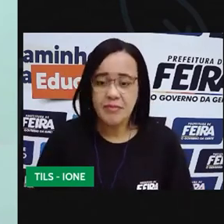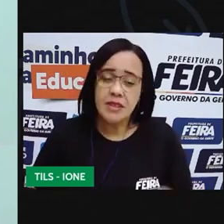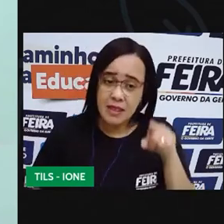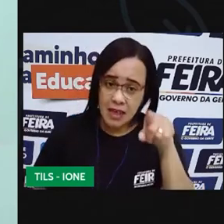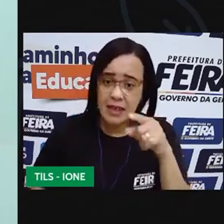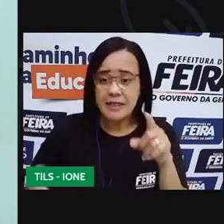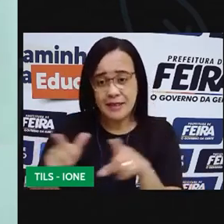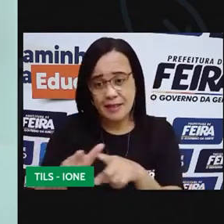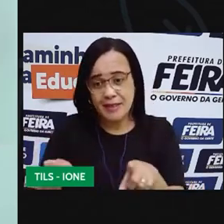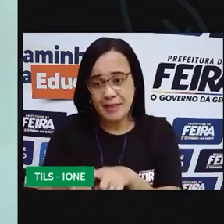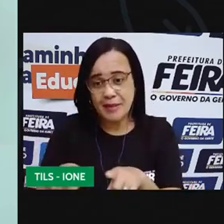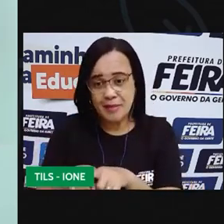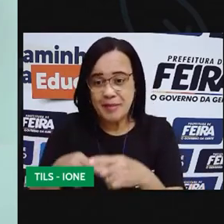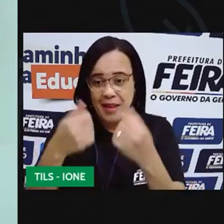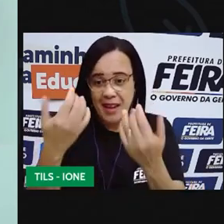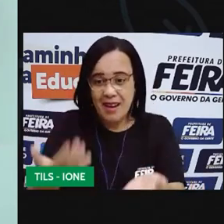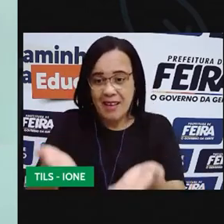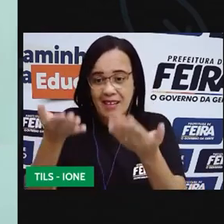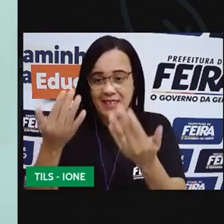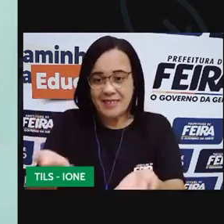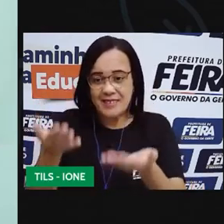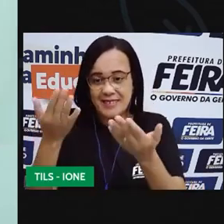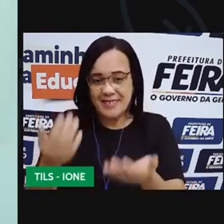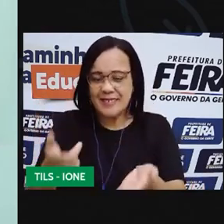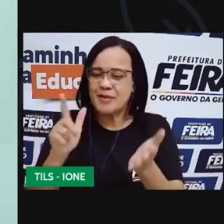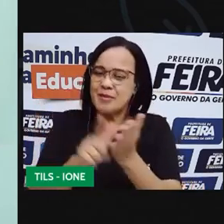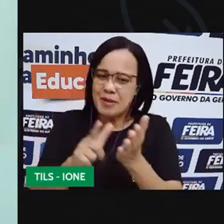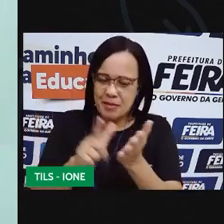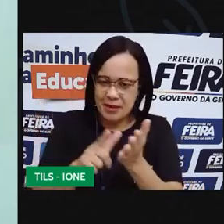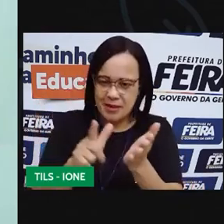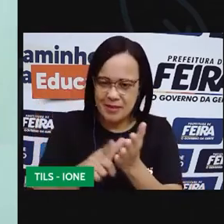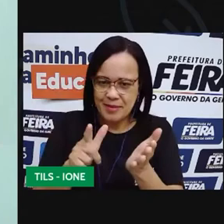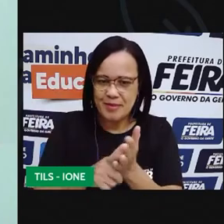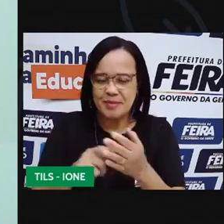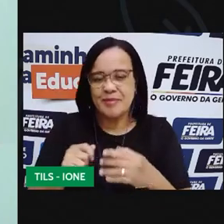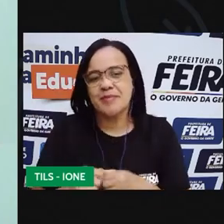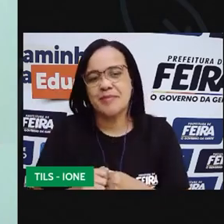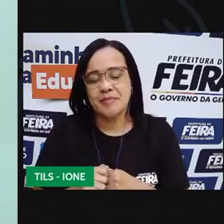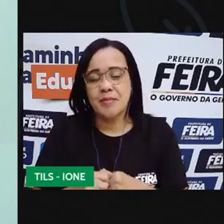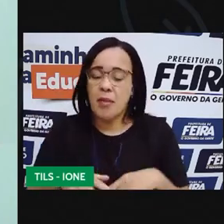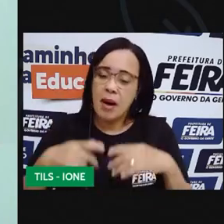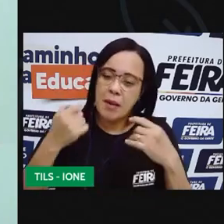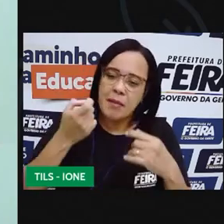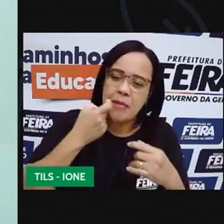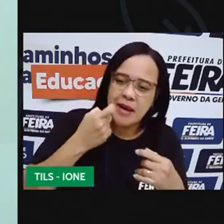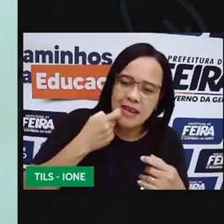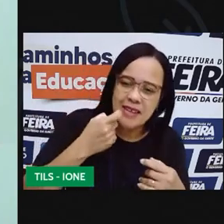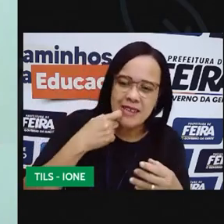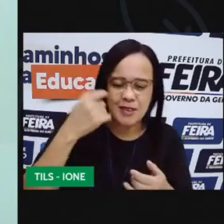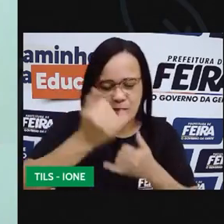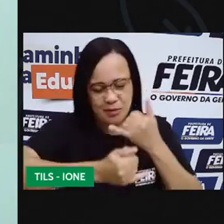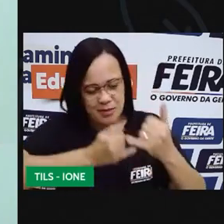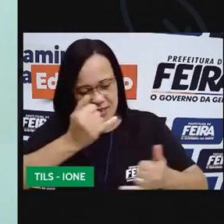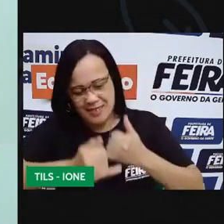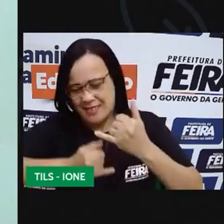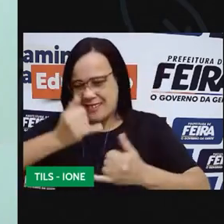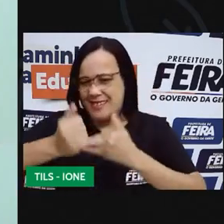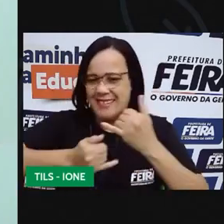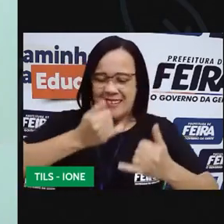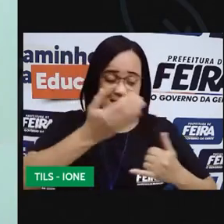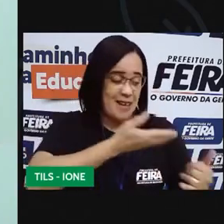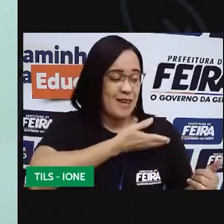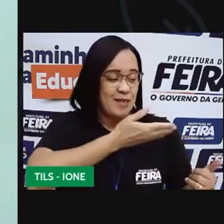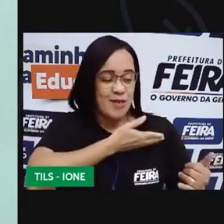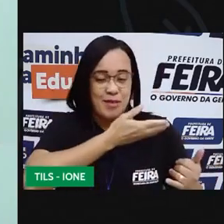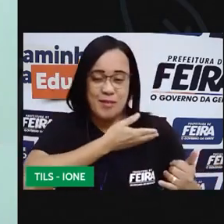seja leve. Mas como a gente quer fazer os peixes para ficar brincando com os colegas ali por algum tempo,